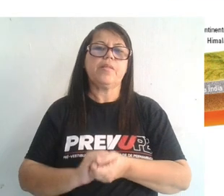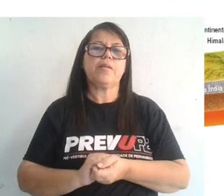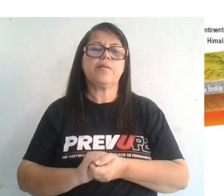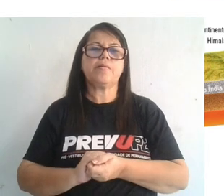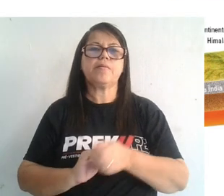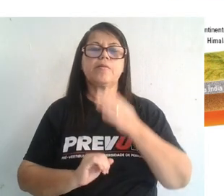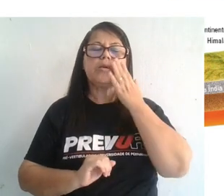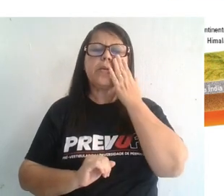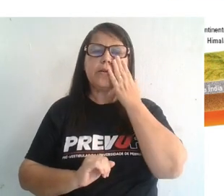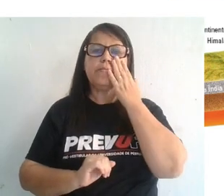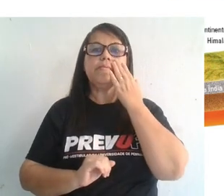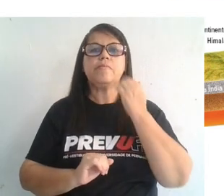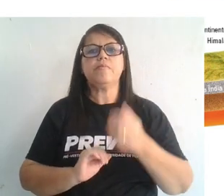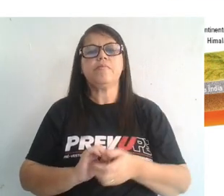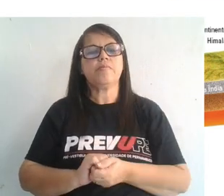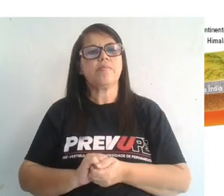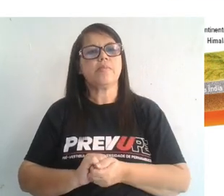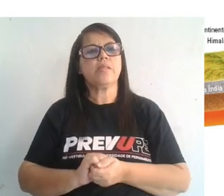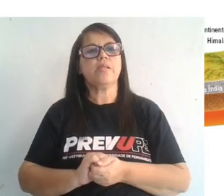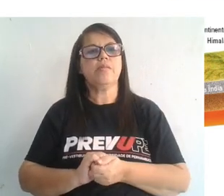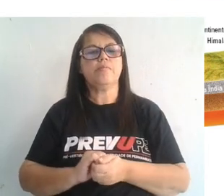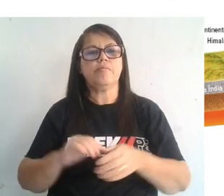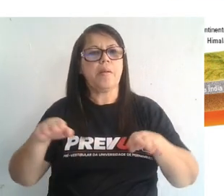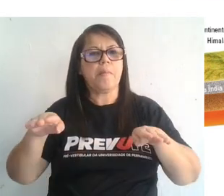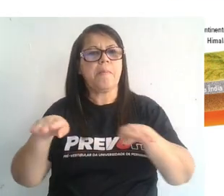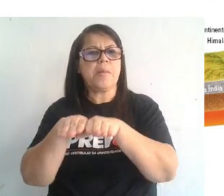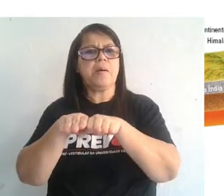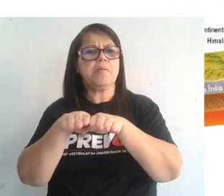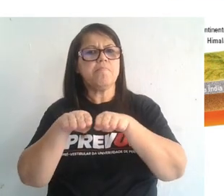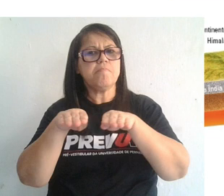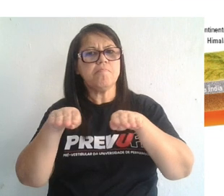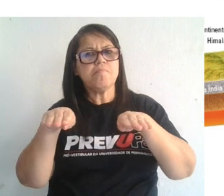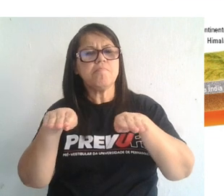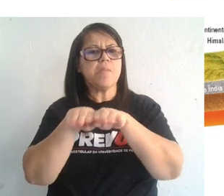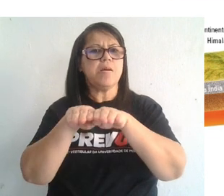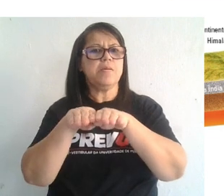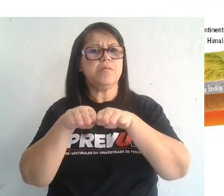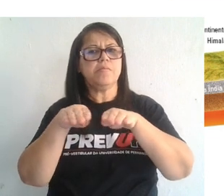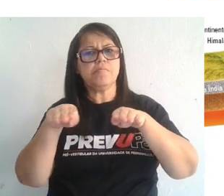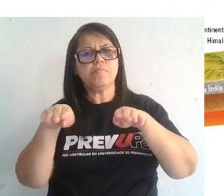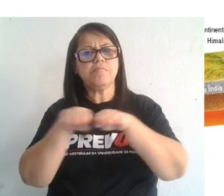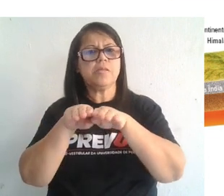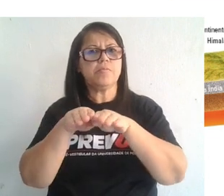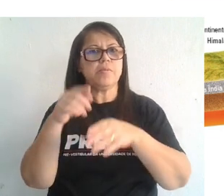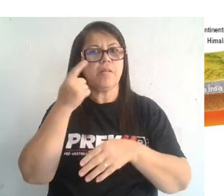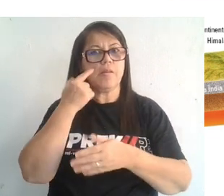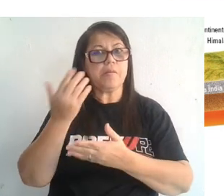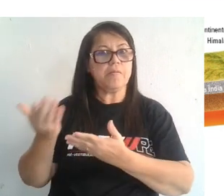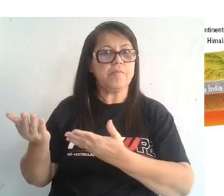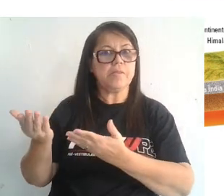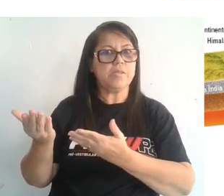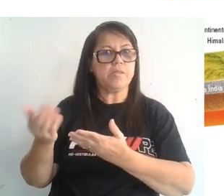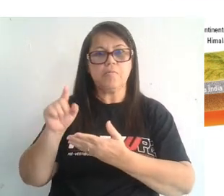Então, essas placas, elas vão se colidir. Como um exemplo aqui, a placa do Pacífico colidindo com as placas